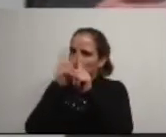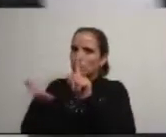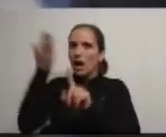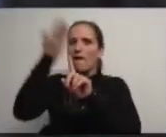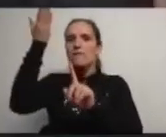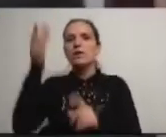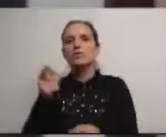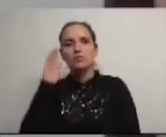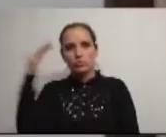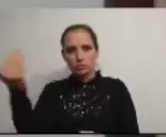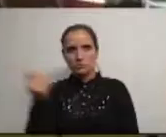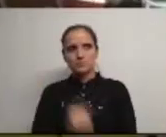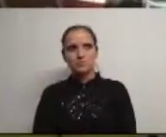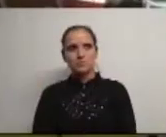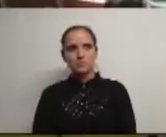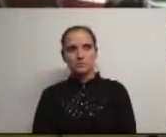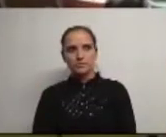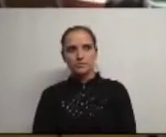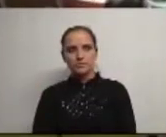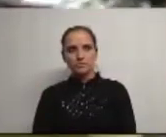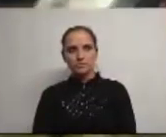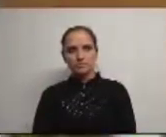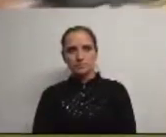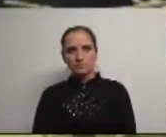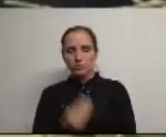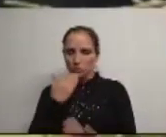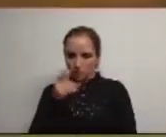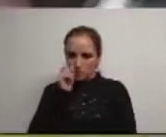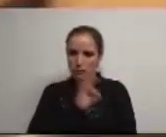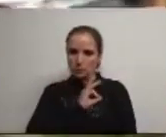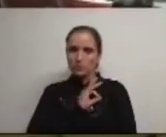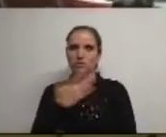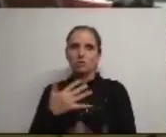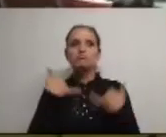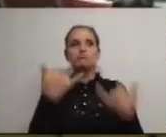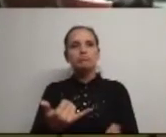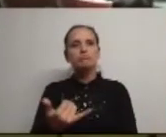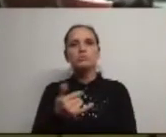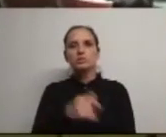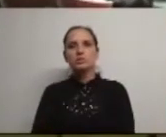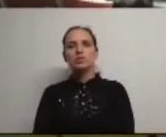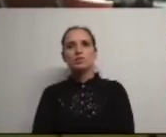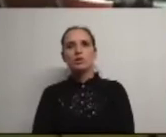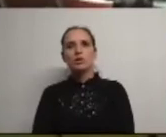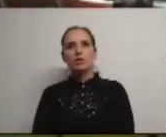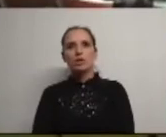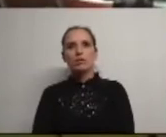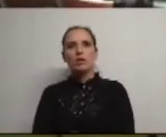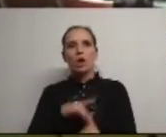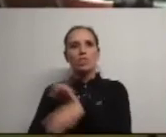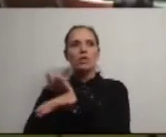Obrigado. Muito obrigado, Sr. Deputado. Tem agora a palavra o líder